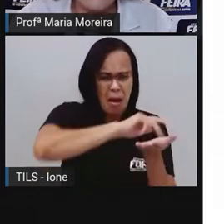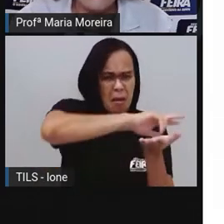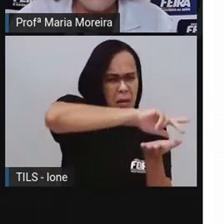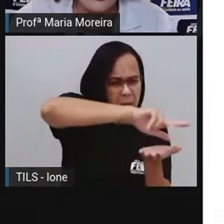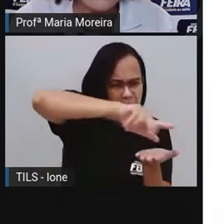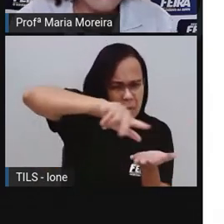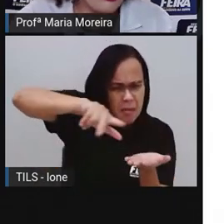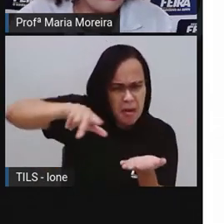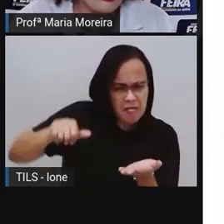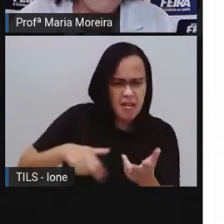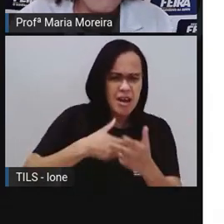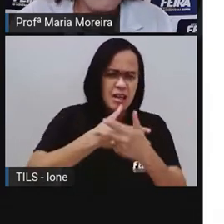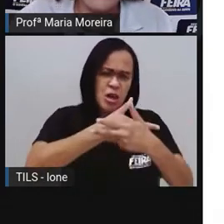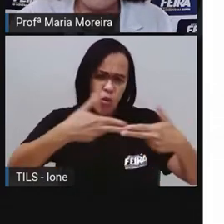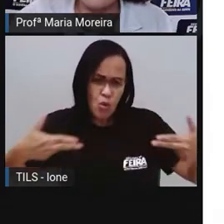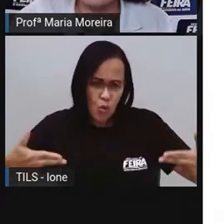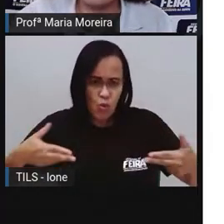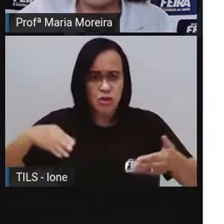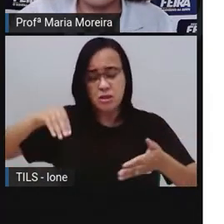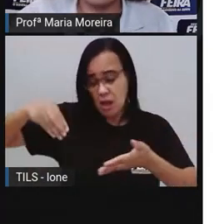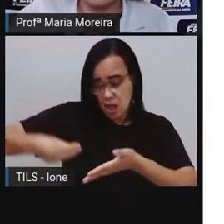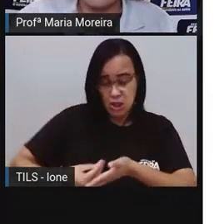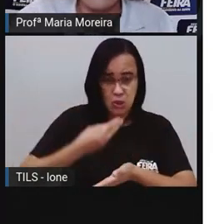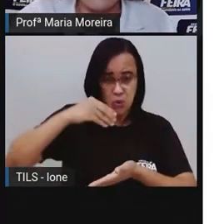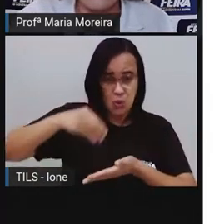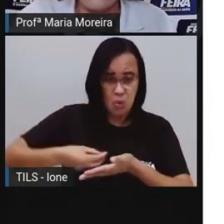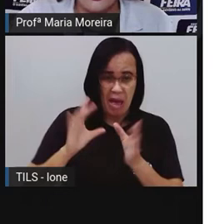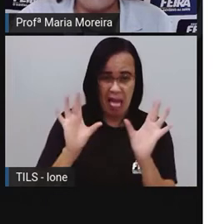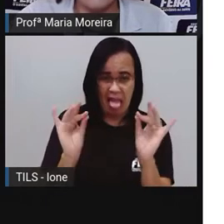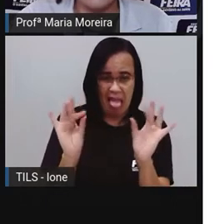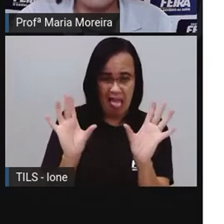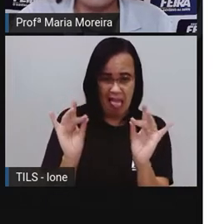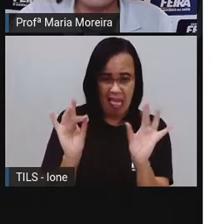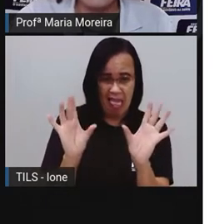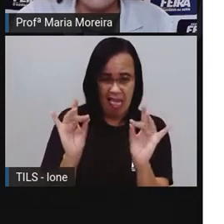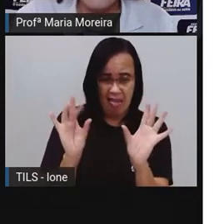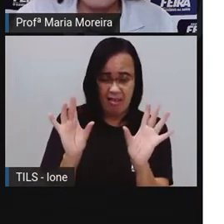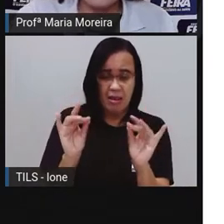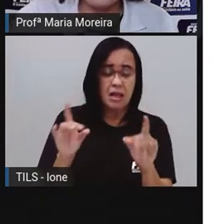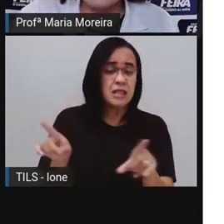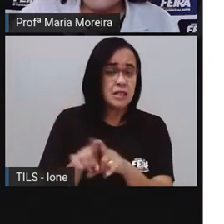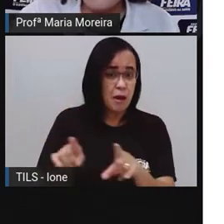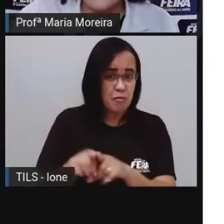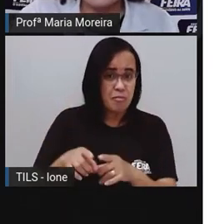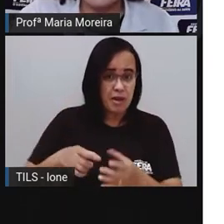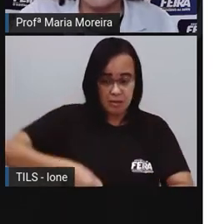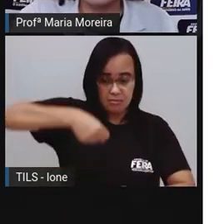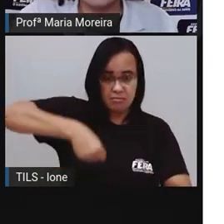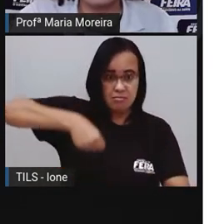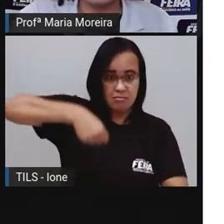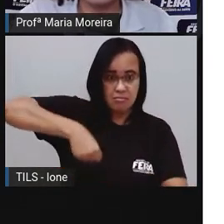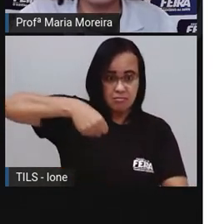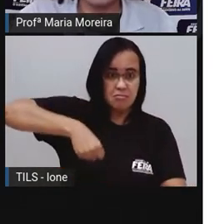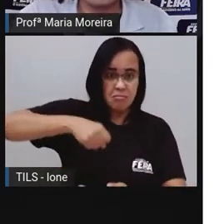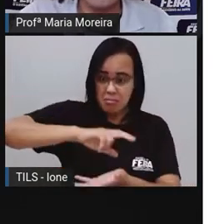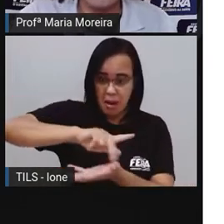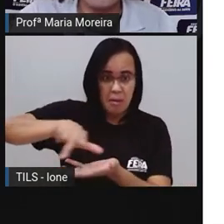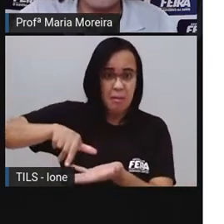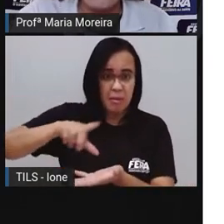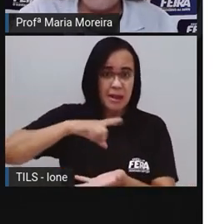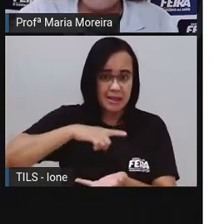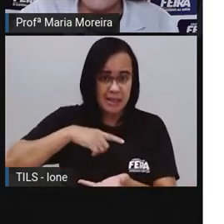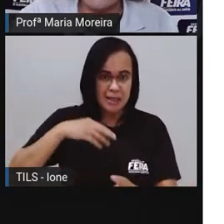escuro. Sua sopa fica mais grudenta. Jogo de caldeirão. Mistura para a torta menino